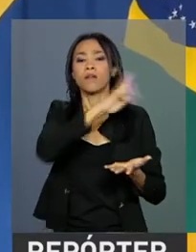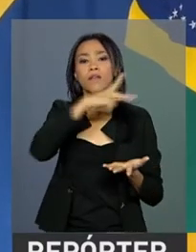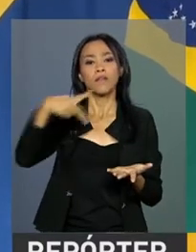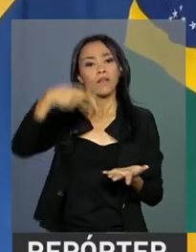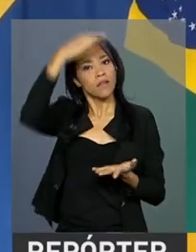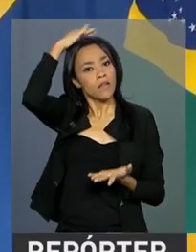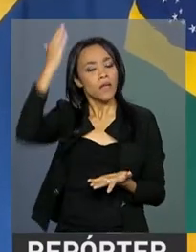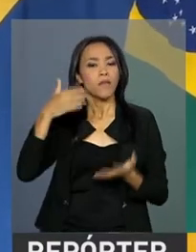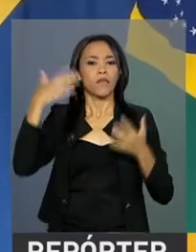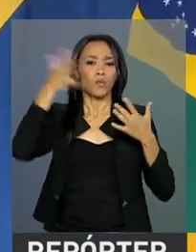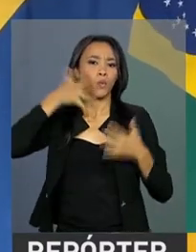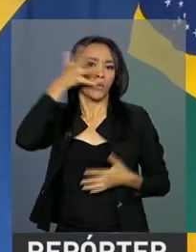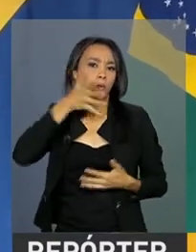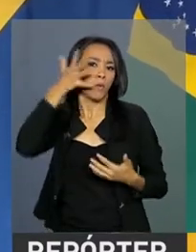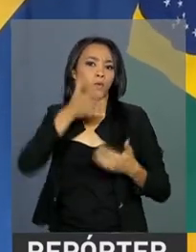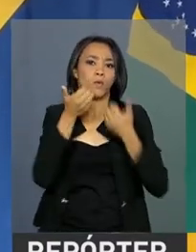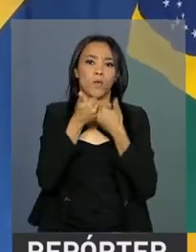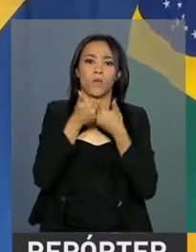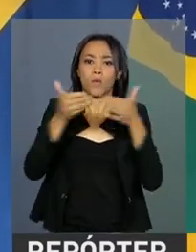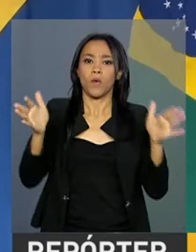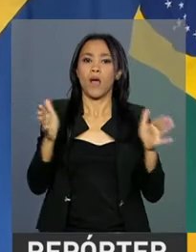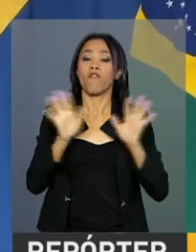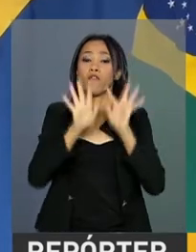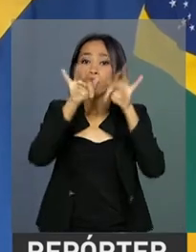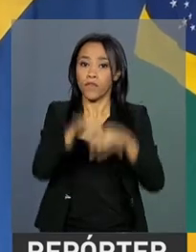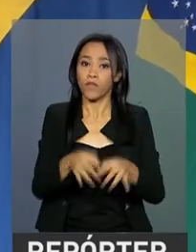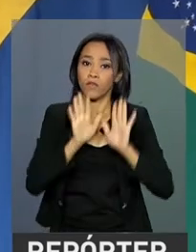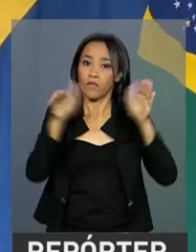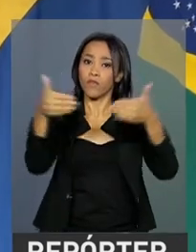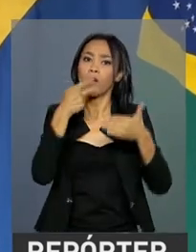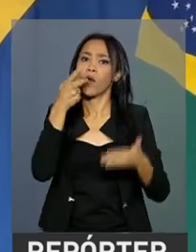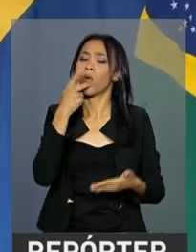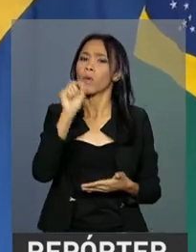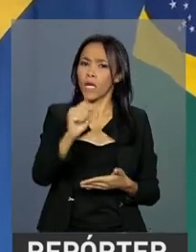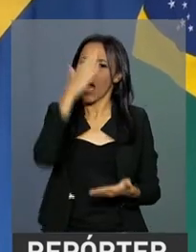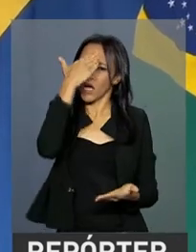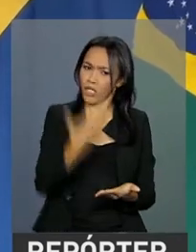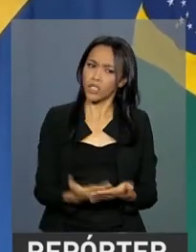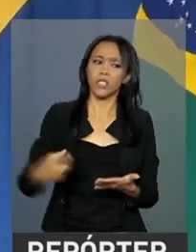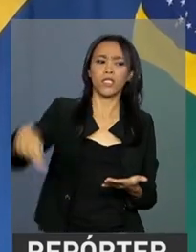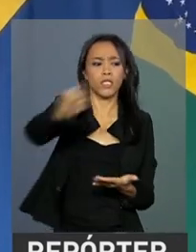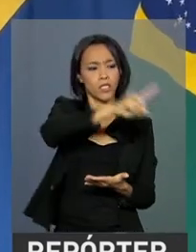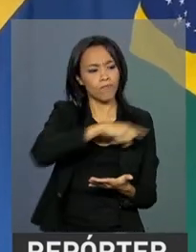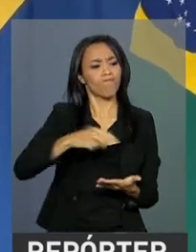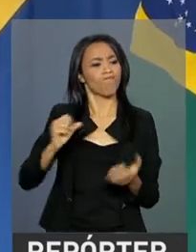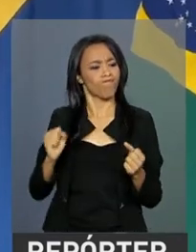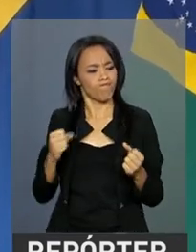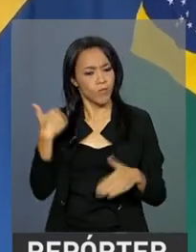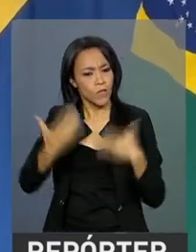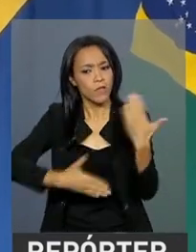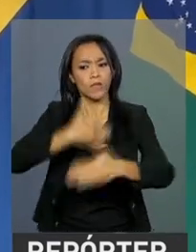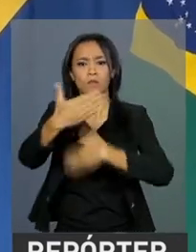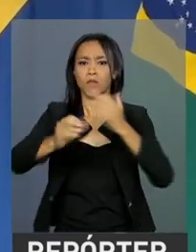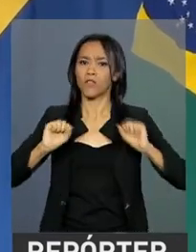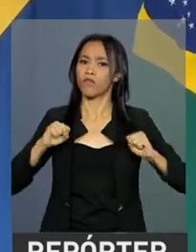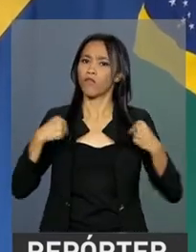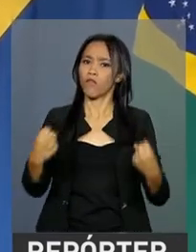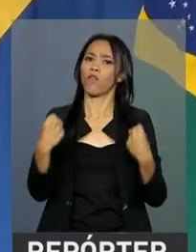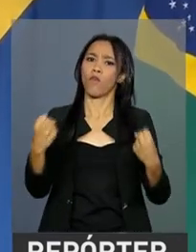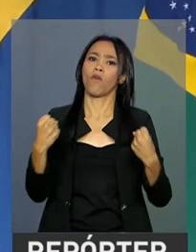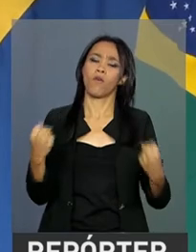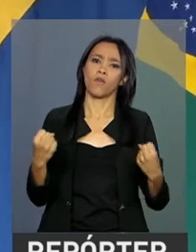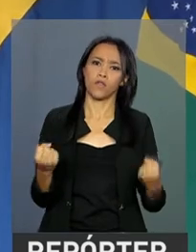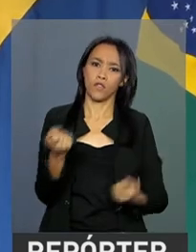encerramento do fórum. Ao lado do rei da Suécia, ele disse aos empresários que acredita no crescimento e fortalecimento do comércio entre os dois